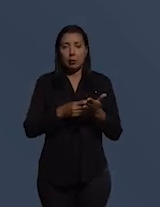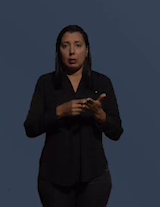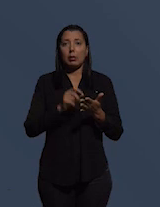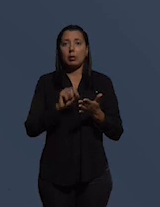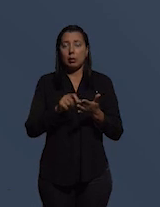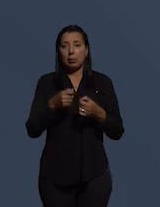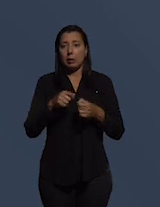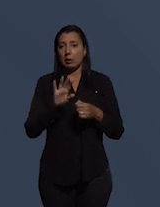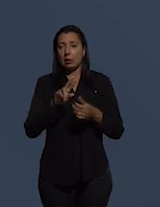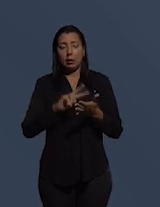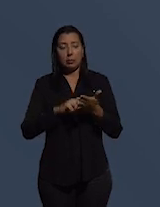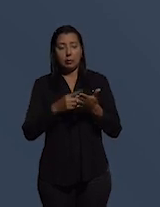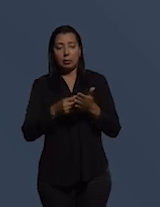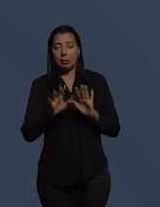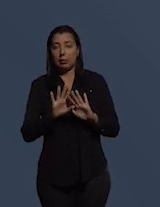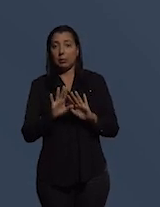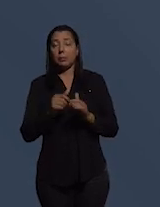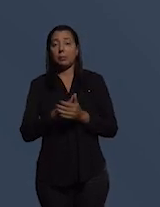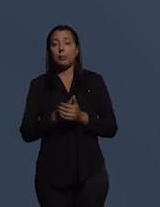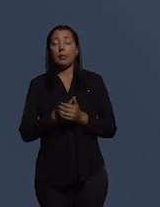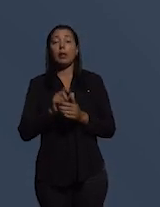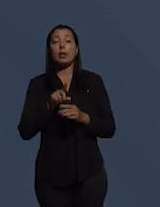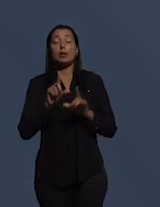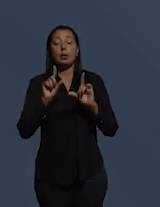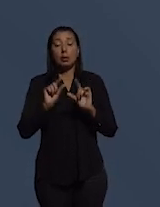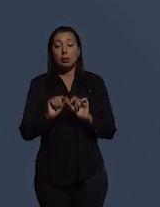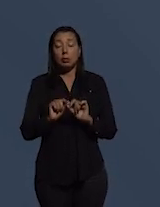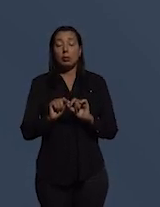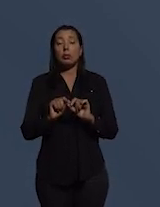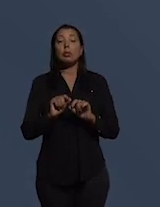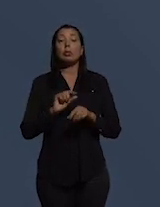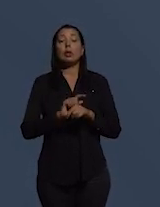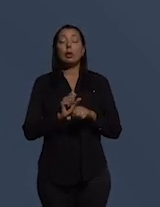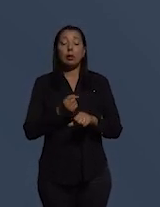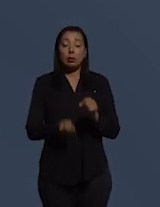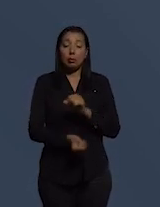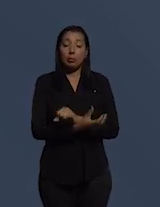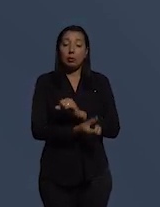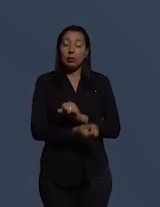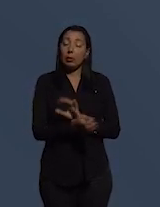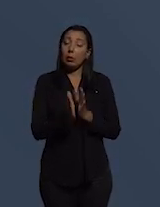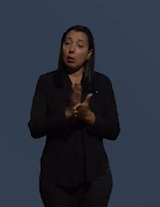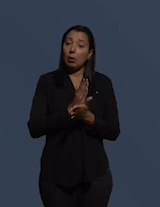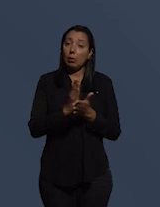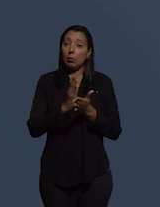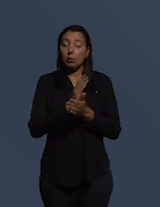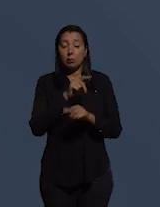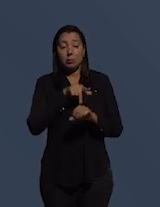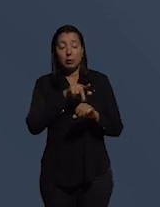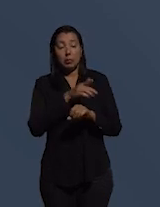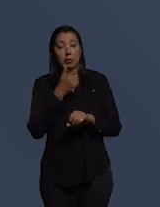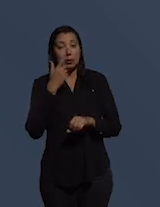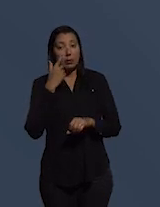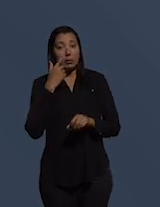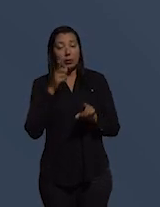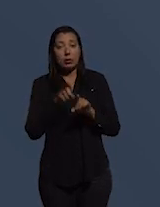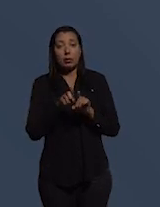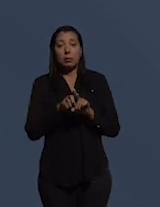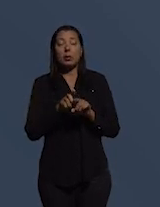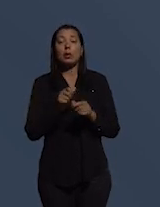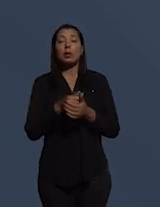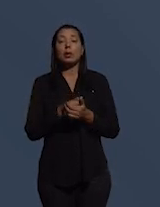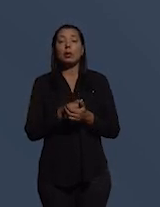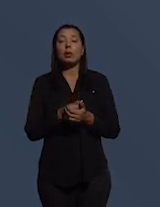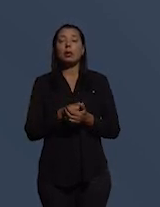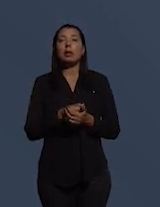precisam não ser interpretáveis e isso reduz a corrupção em alguns países vocês veem que na América Latina Central tem países em